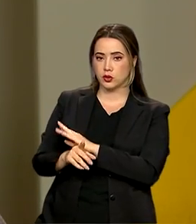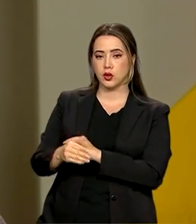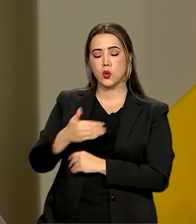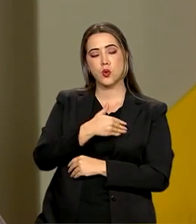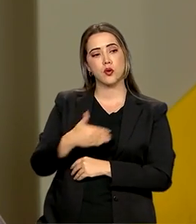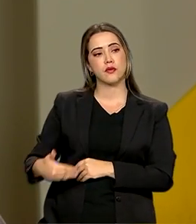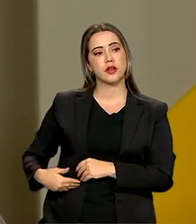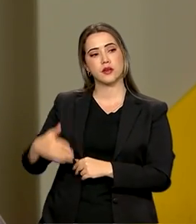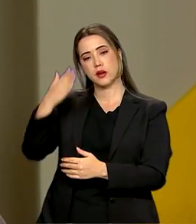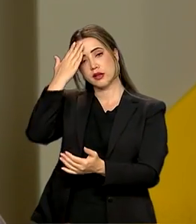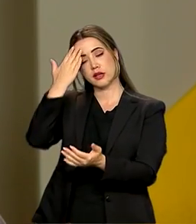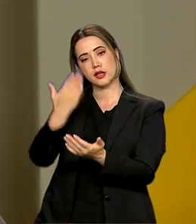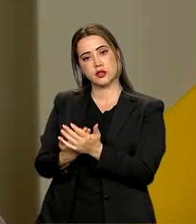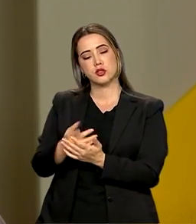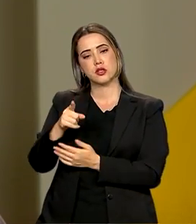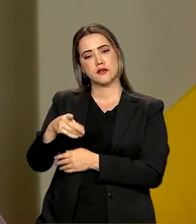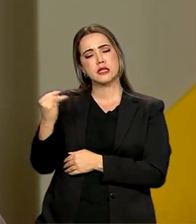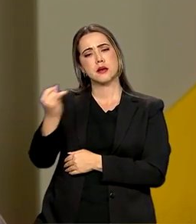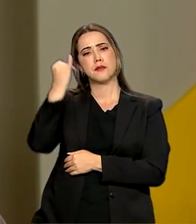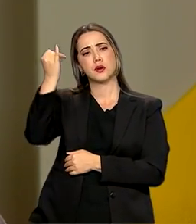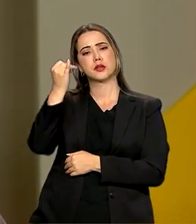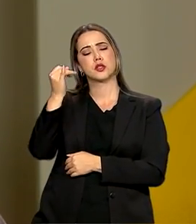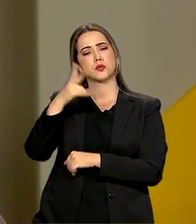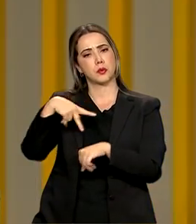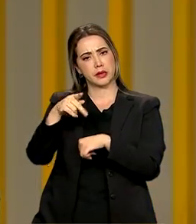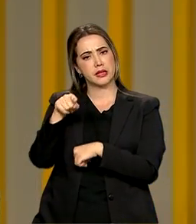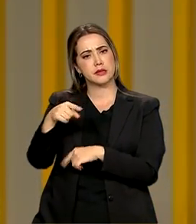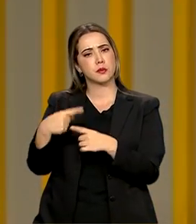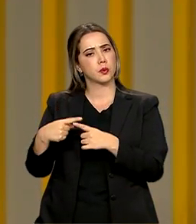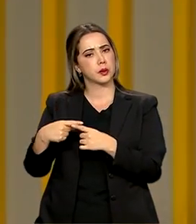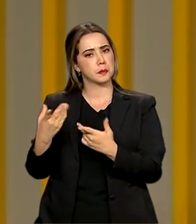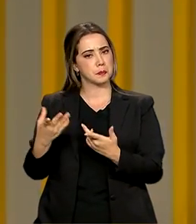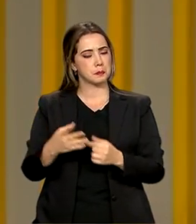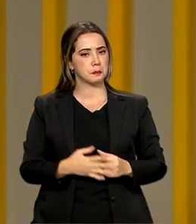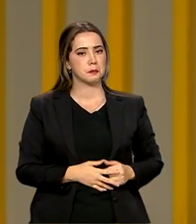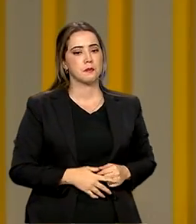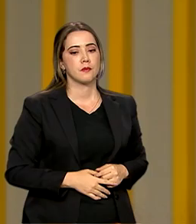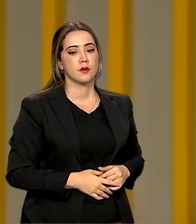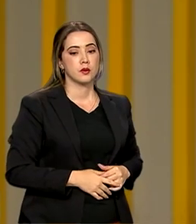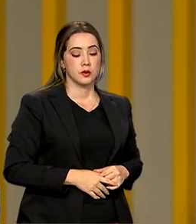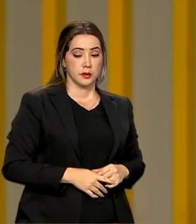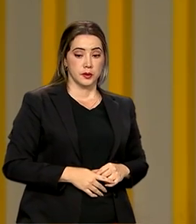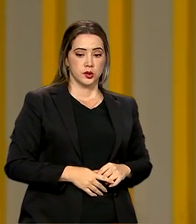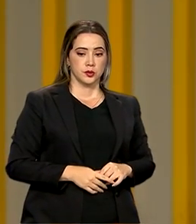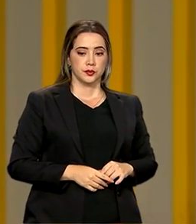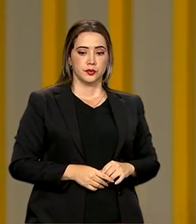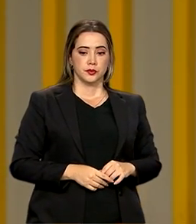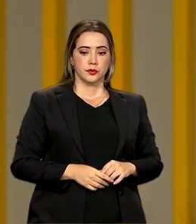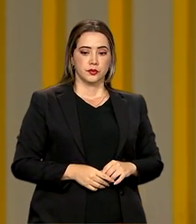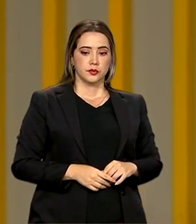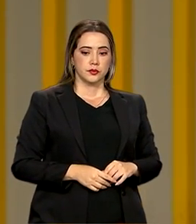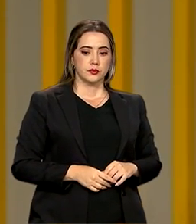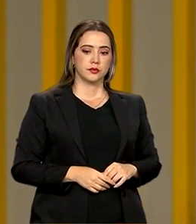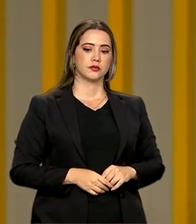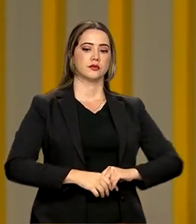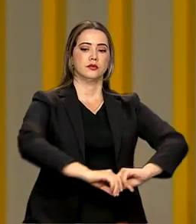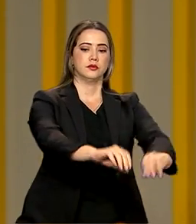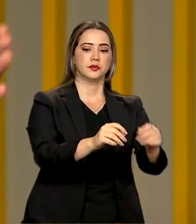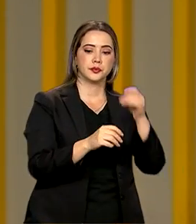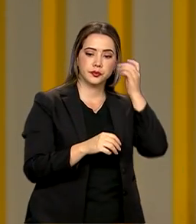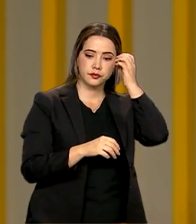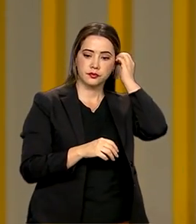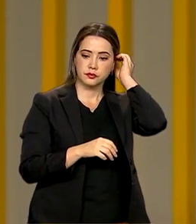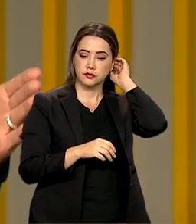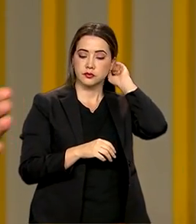um legado antecipado e importante para o país, não é isso? Olha, a questão do legado e de